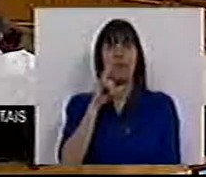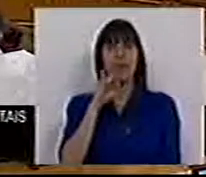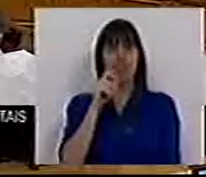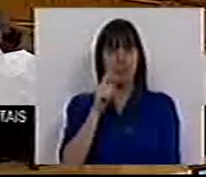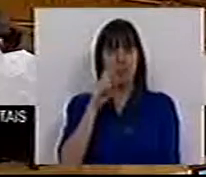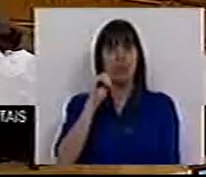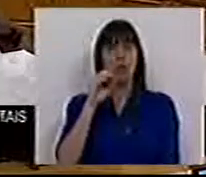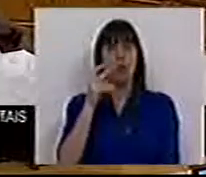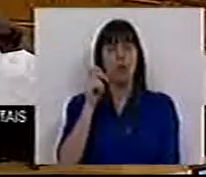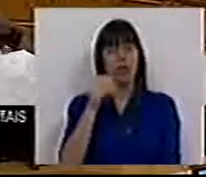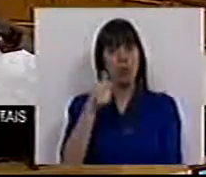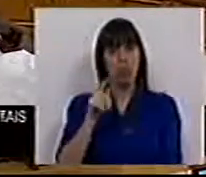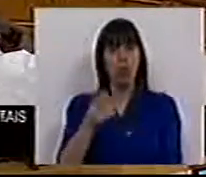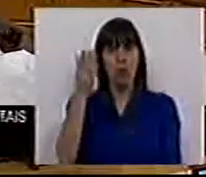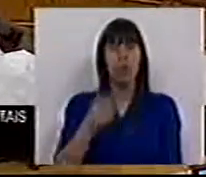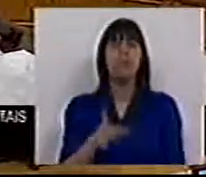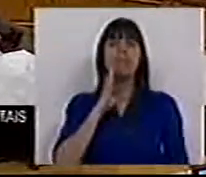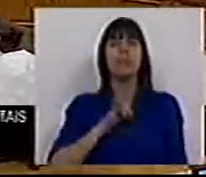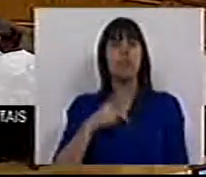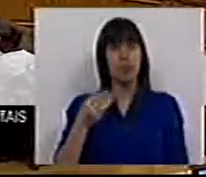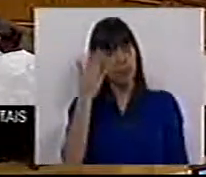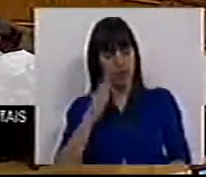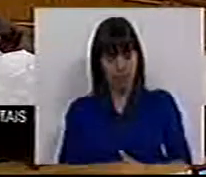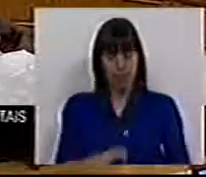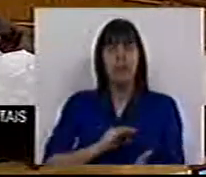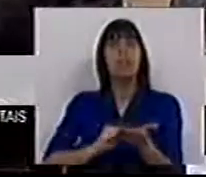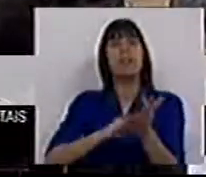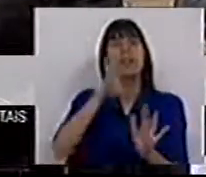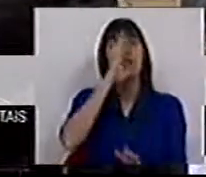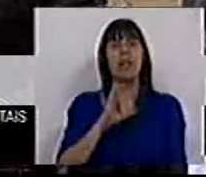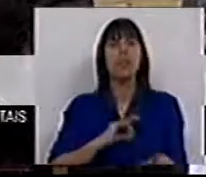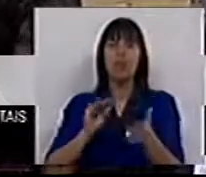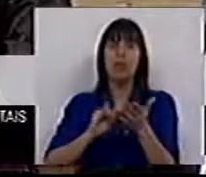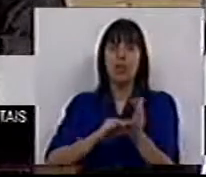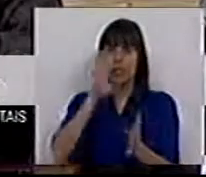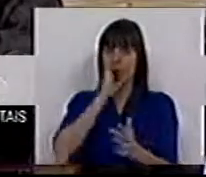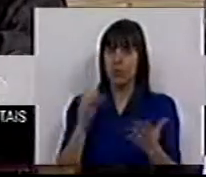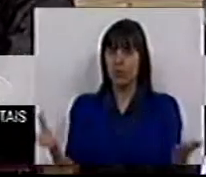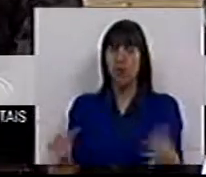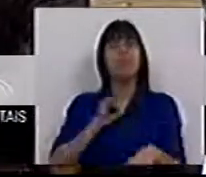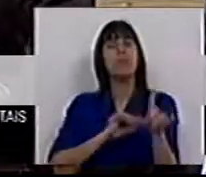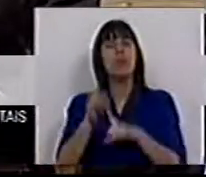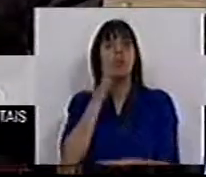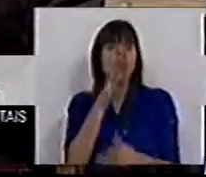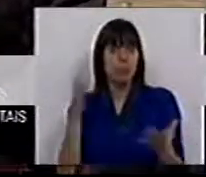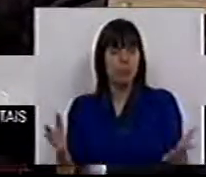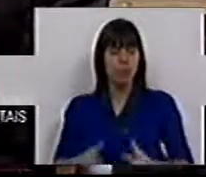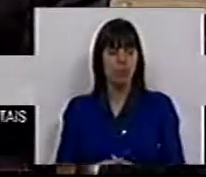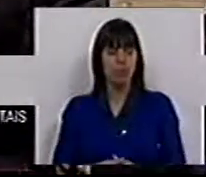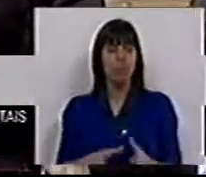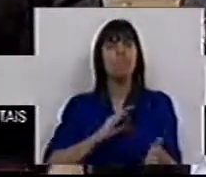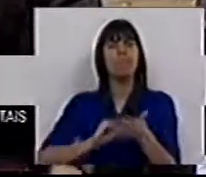pelo Bloco de Esquerda. Senhora Presidente, Senhora Secretária de Estado, Senhores Deputados de Estado, Senhora e Senhores Deputados,